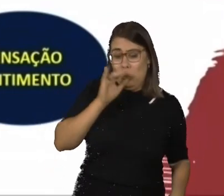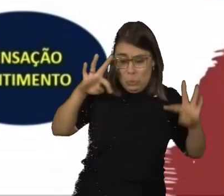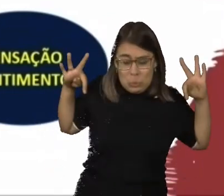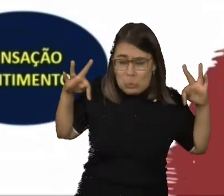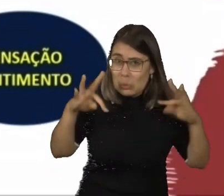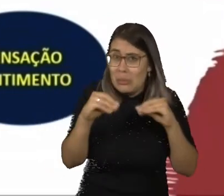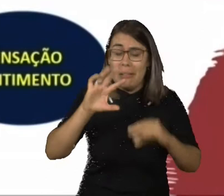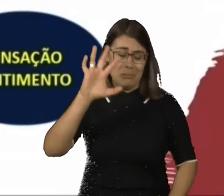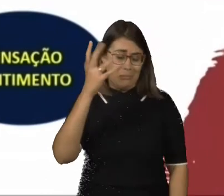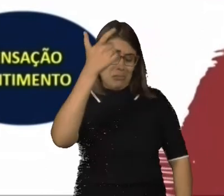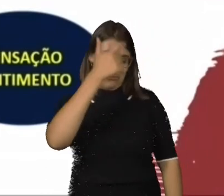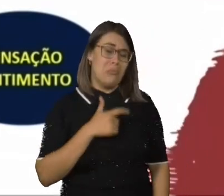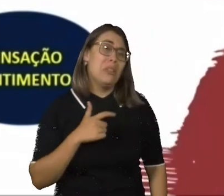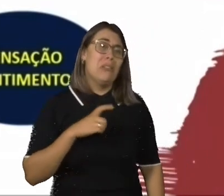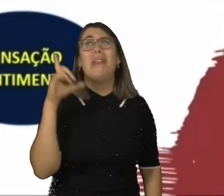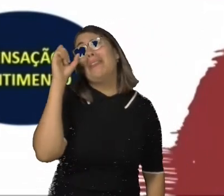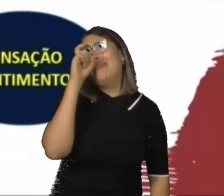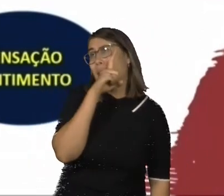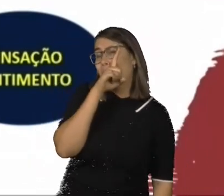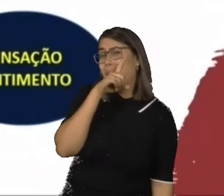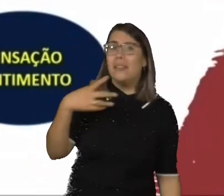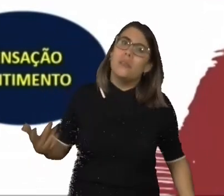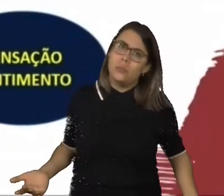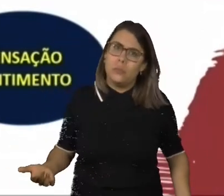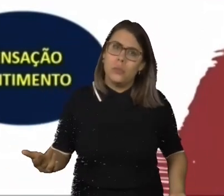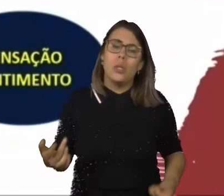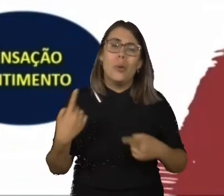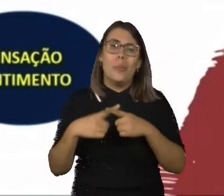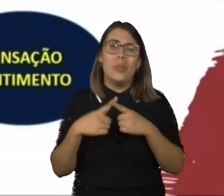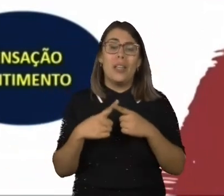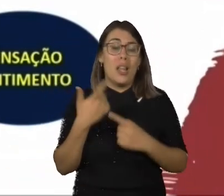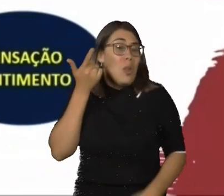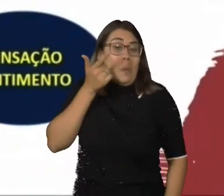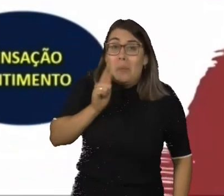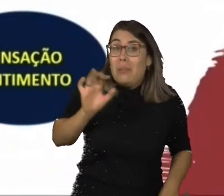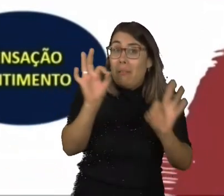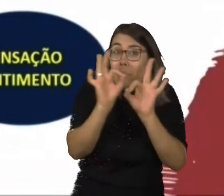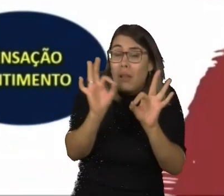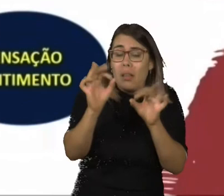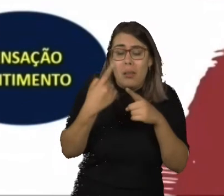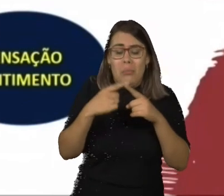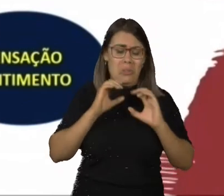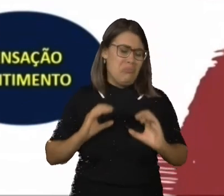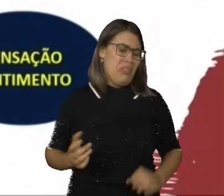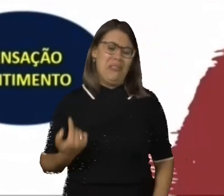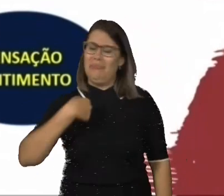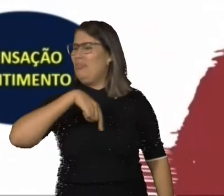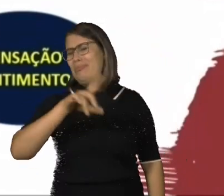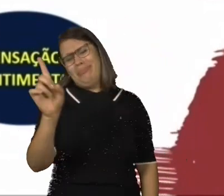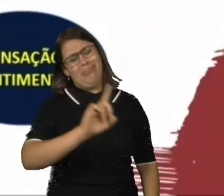acontece comigo, é difícil. A sensação que essa pessoa tem é de impotência. Ela vai, o comportamento, ah, eu nem vou lá